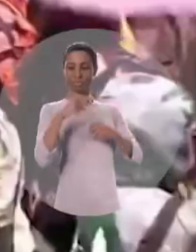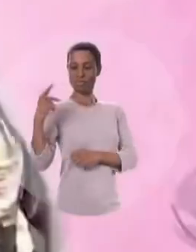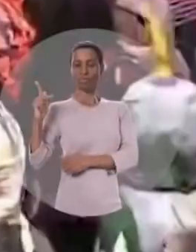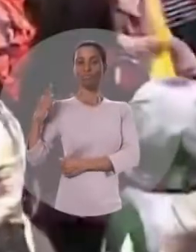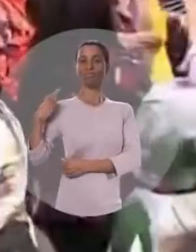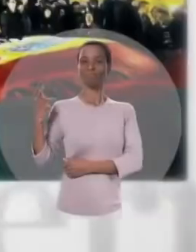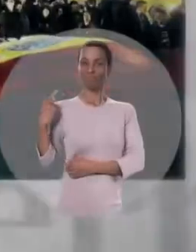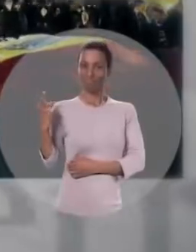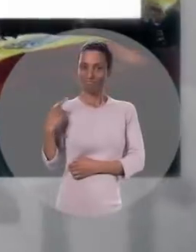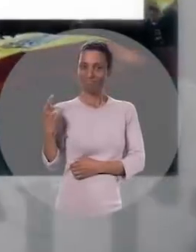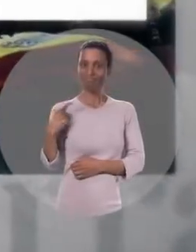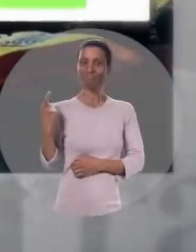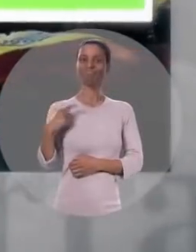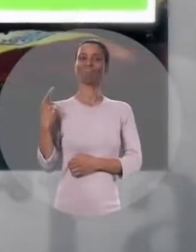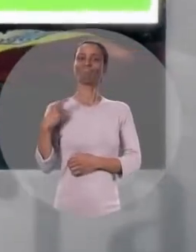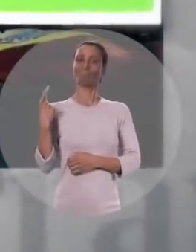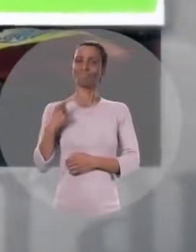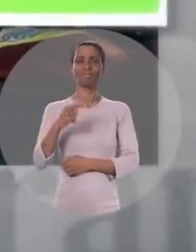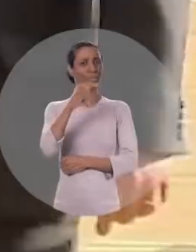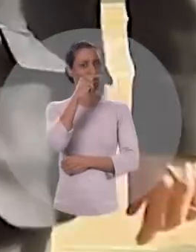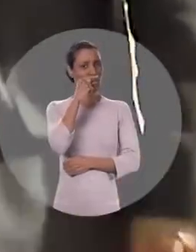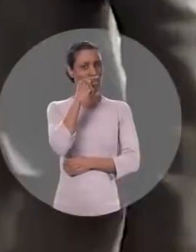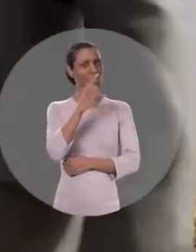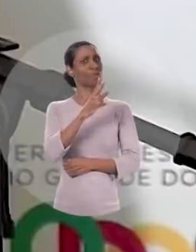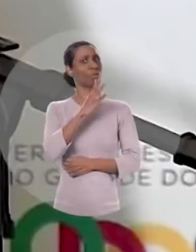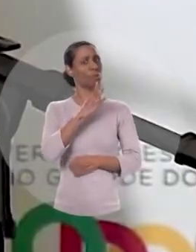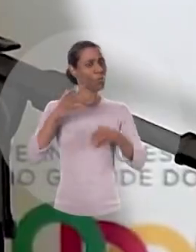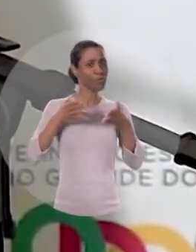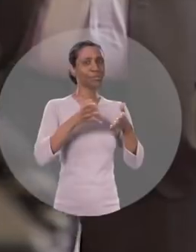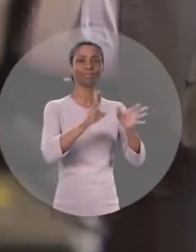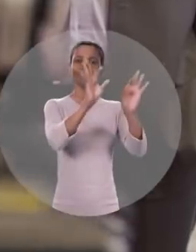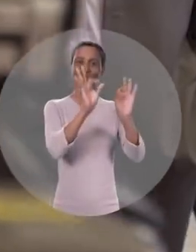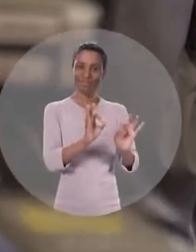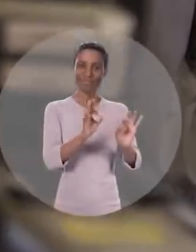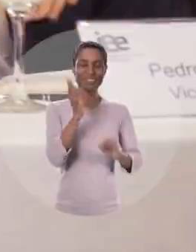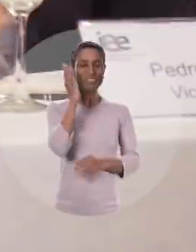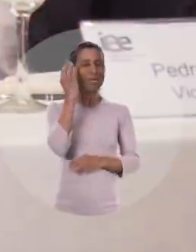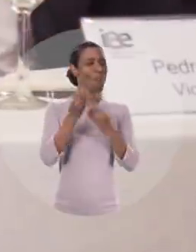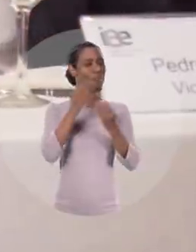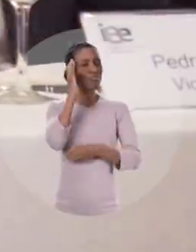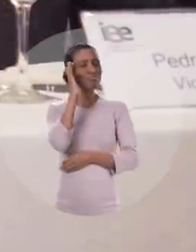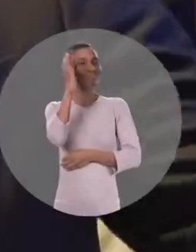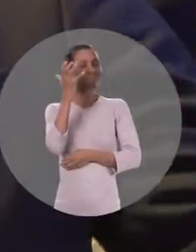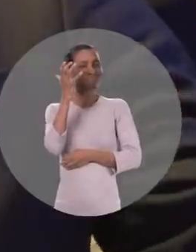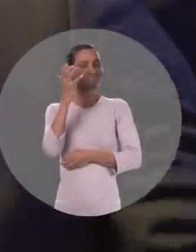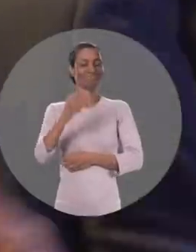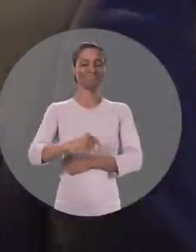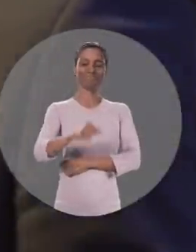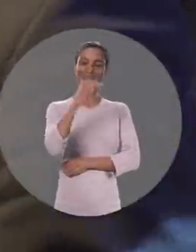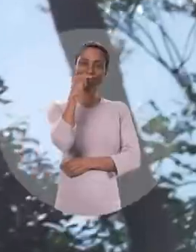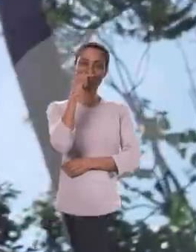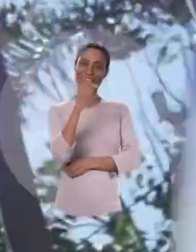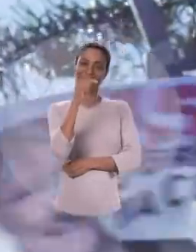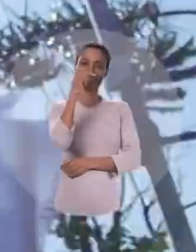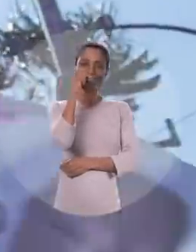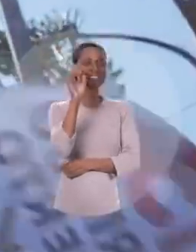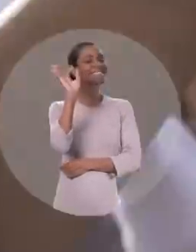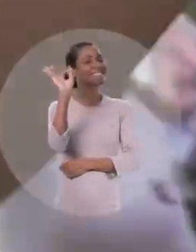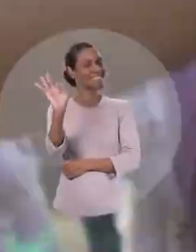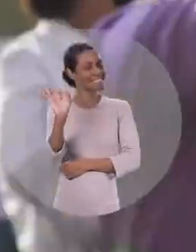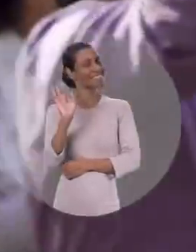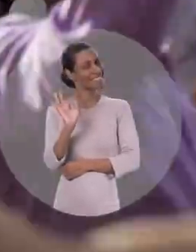retrocesso, oposição. O gringo sabe o rumo certo, o gringo tem a solução. O